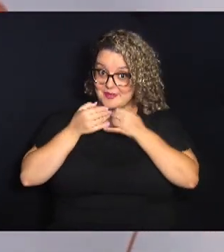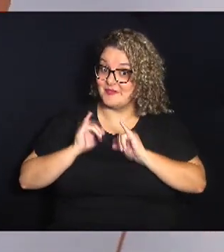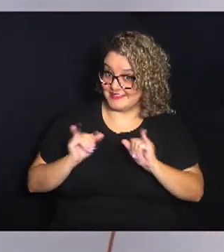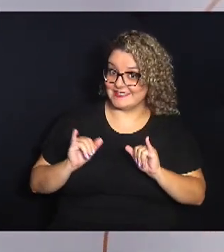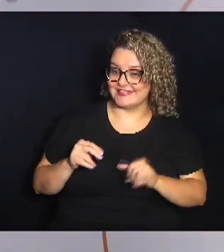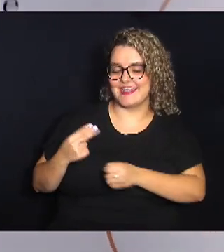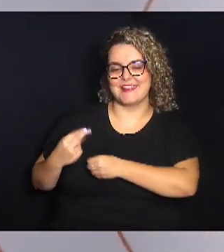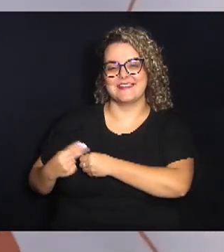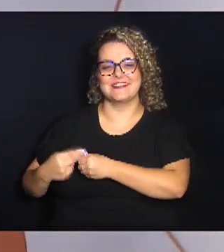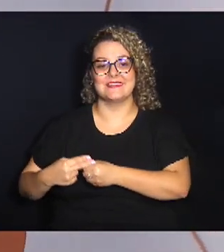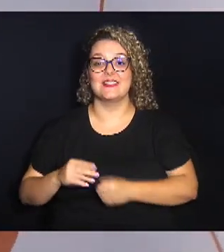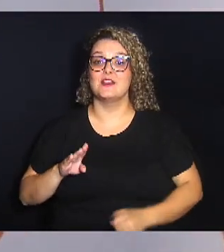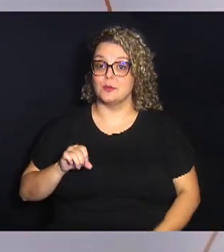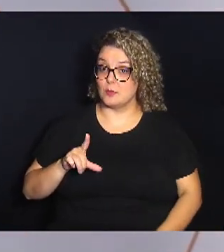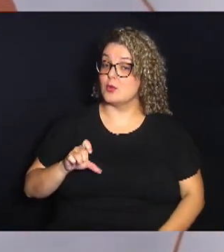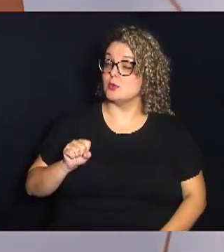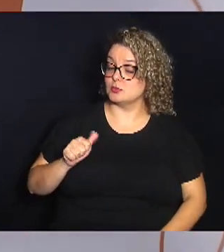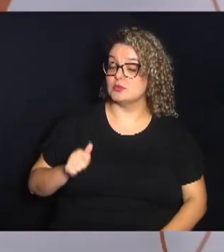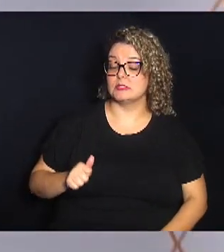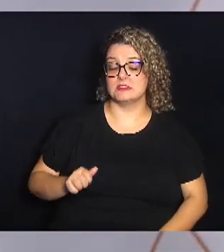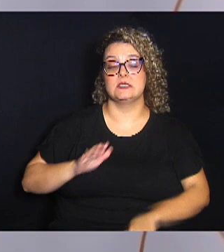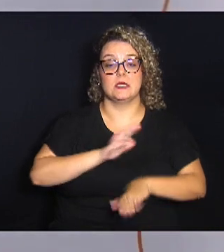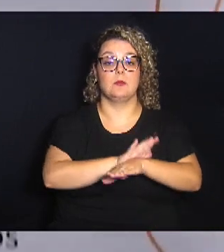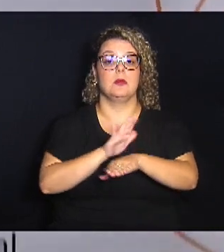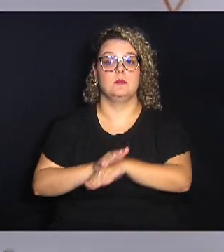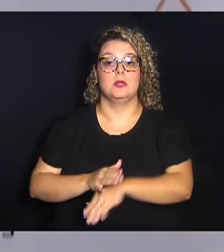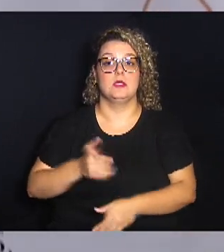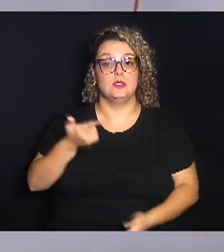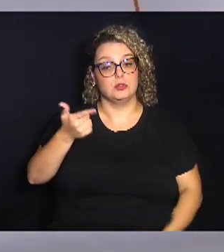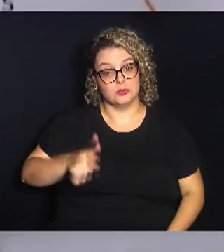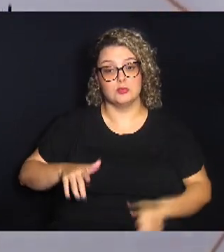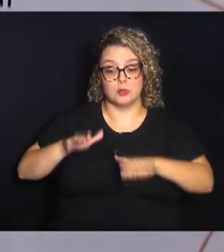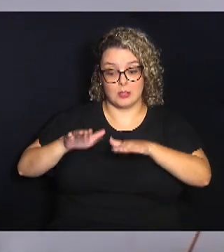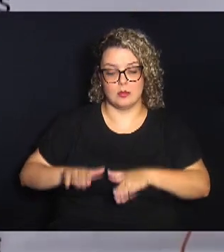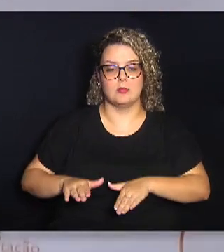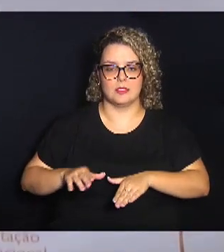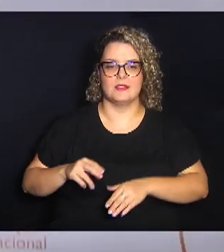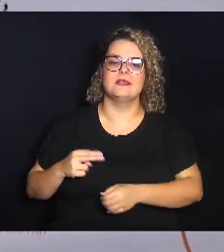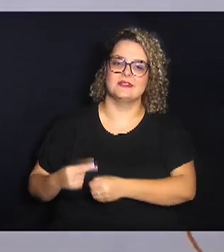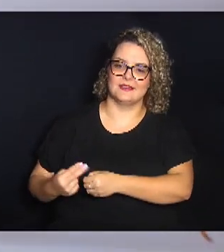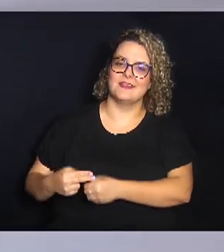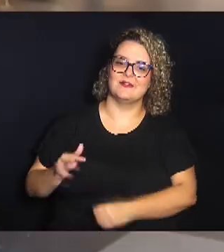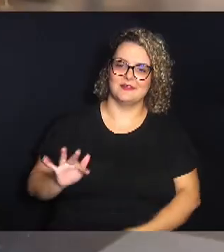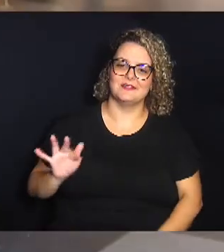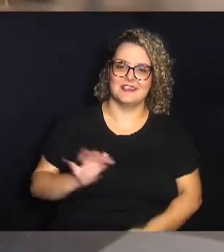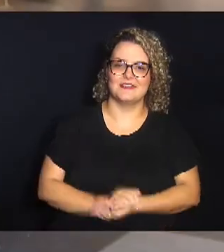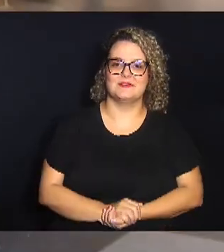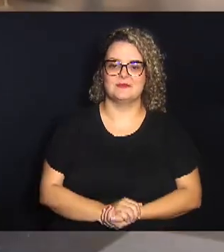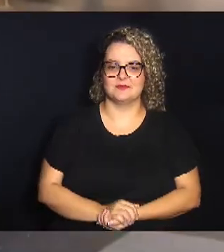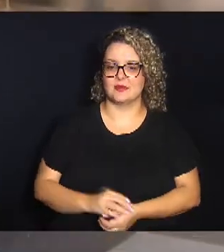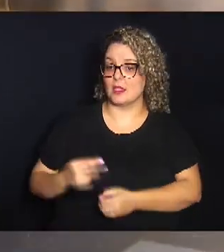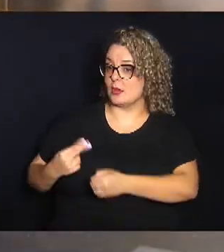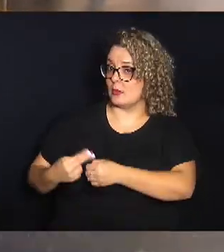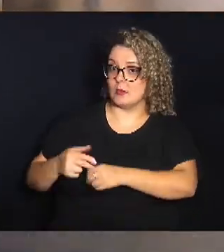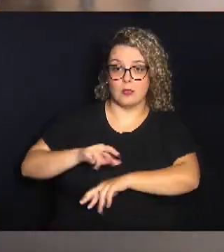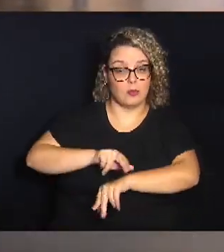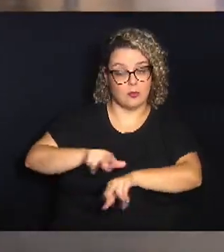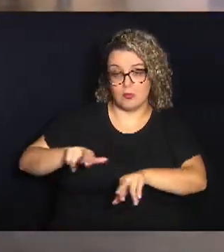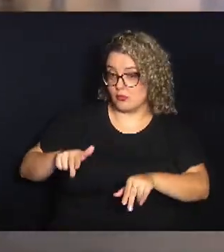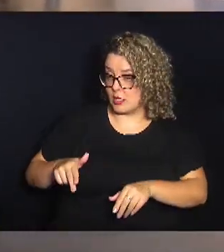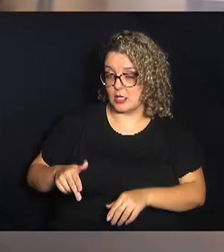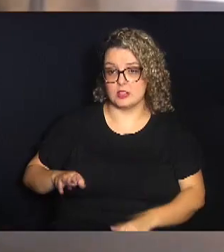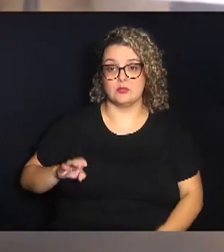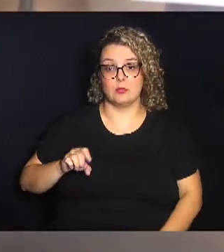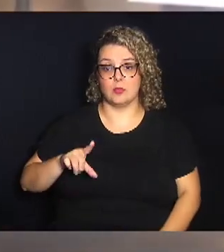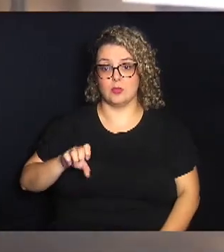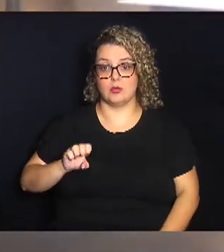a Unicamp tem bolsas e auxílios que garantem a permanência de estudantes na universidade. A Unicamp oferece diversas bolsas, diversos